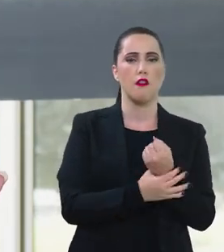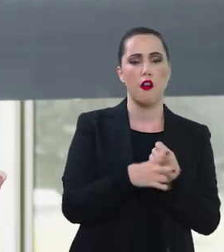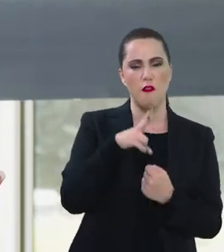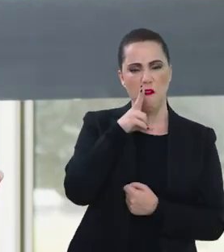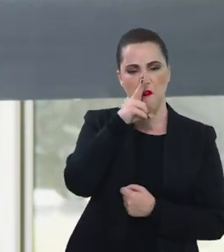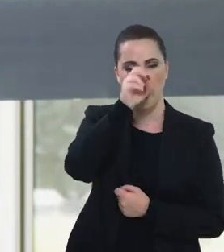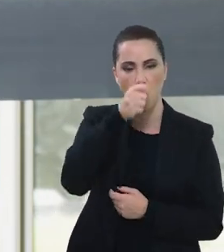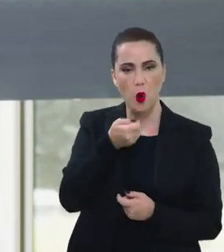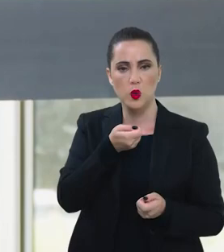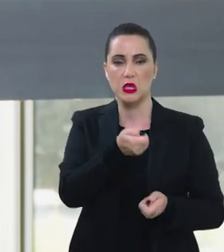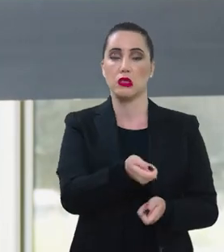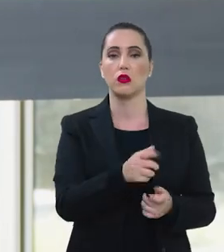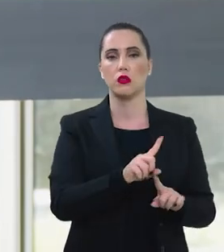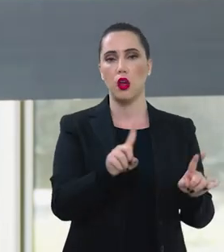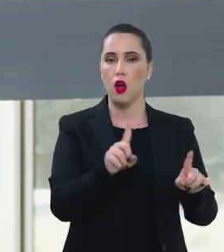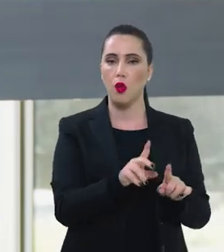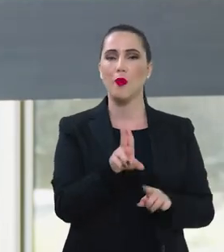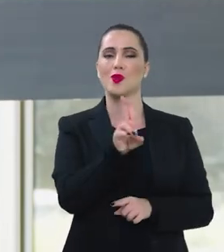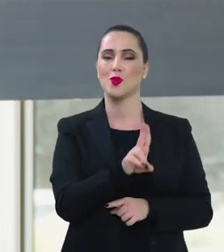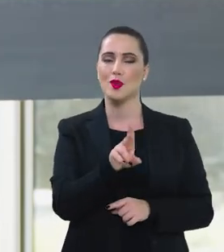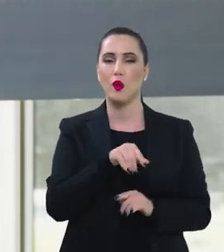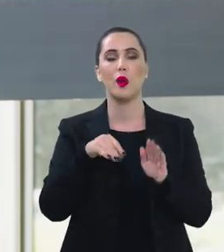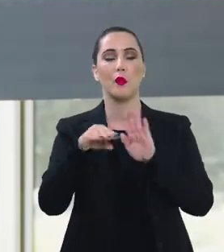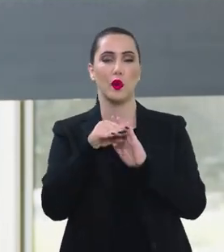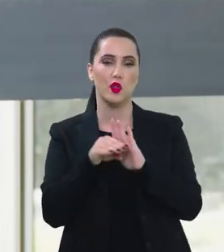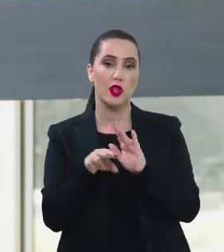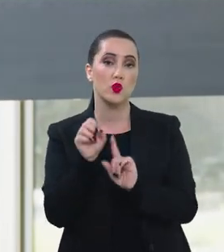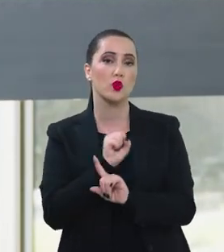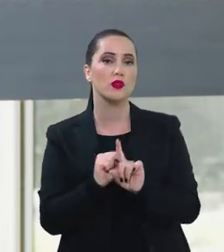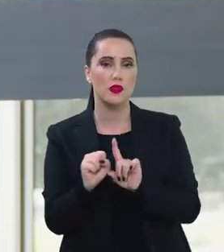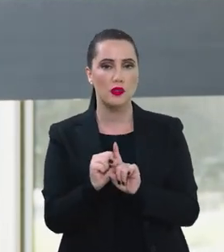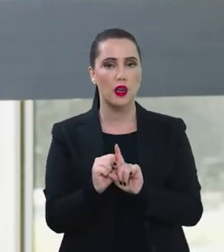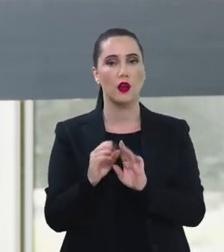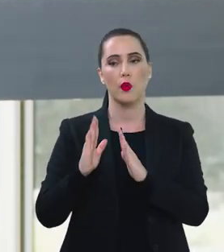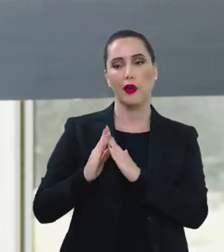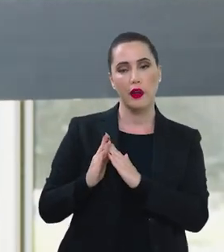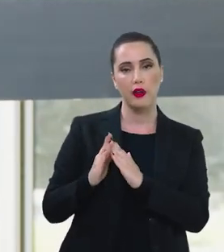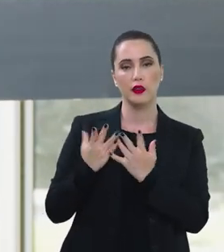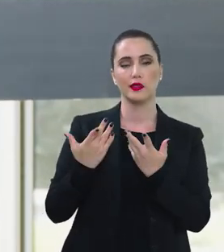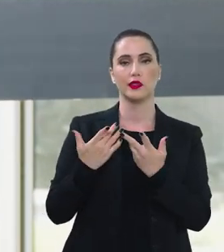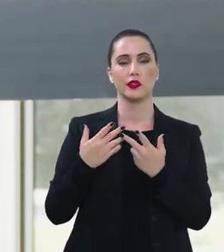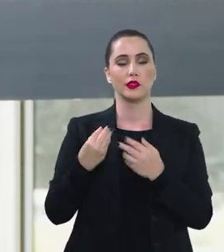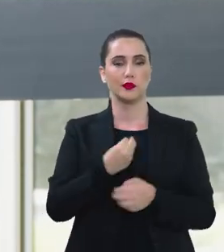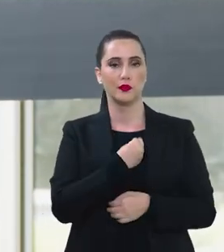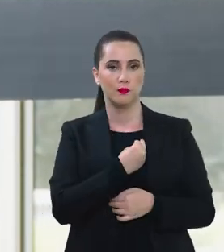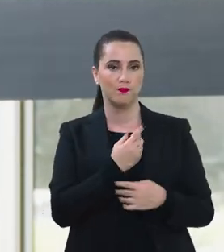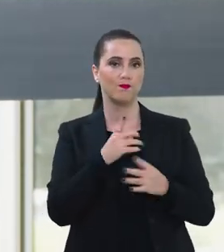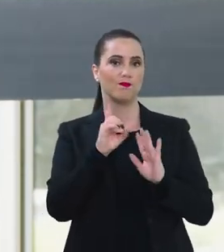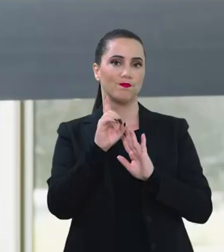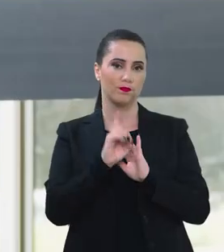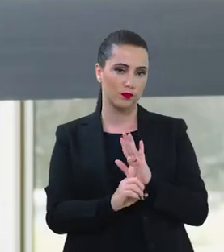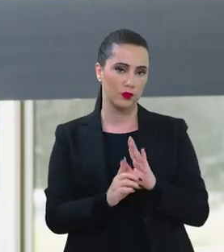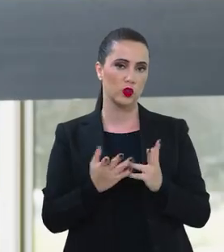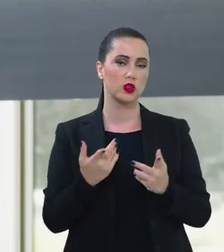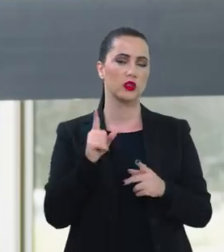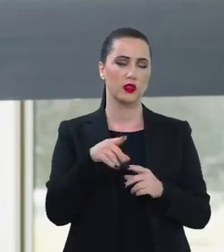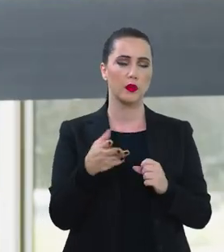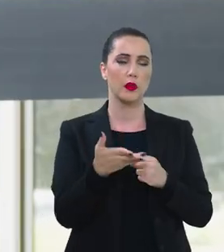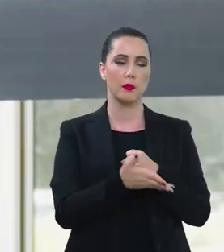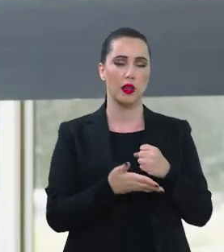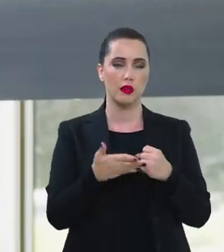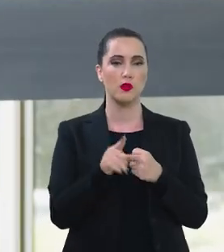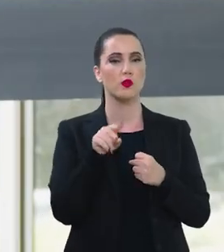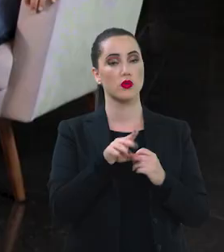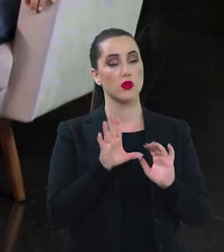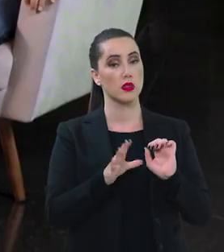dos projetos sociais, por meio da educação, por meio da saúde, por meio da moradia, do saneamento básico. Isso também faz parte da